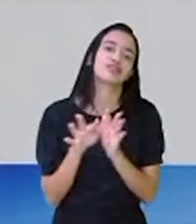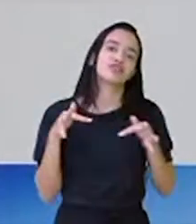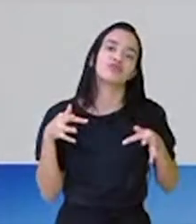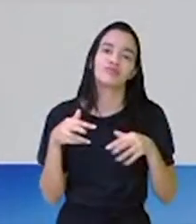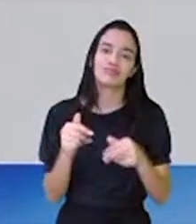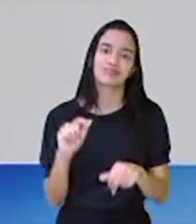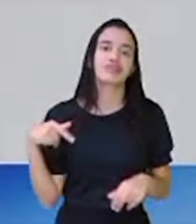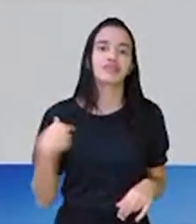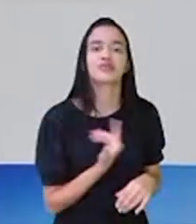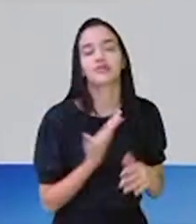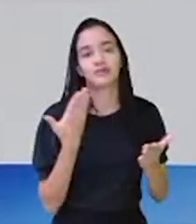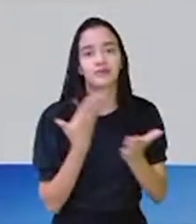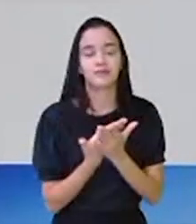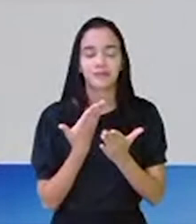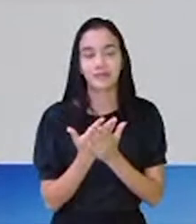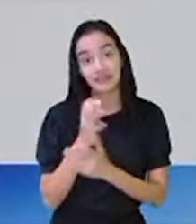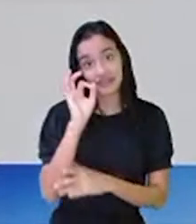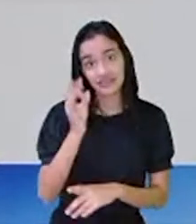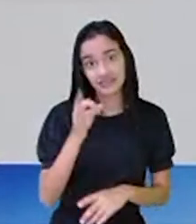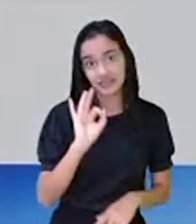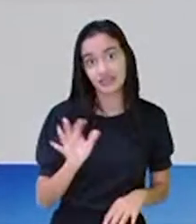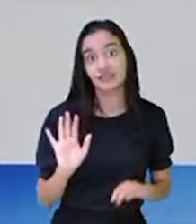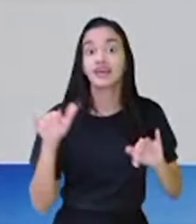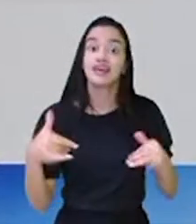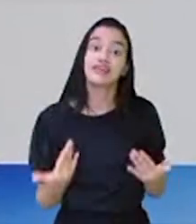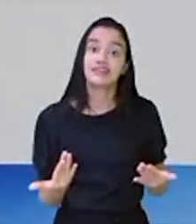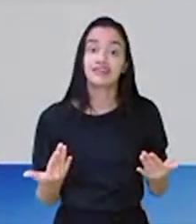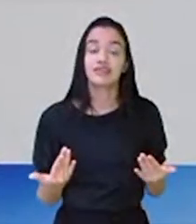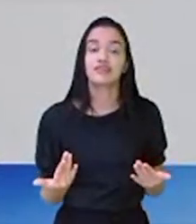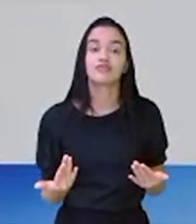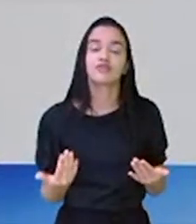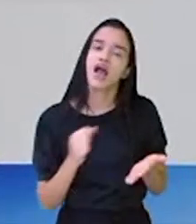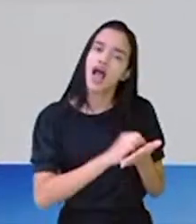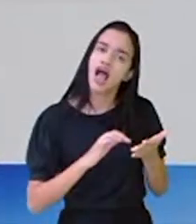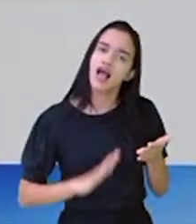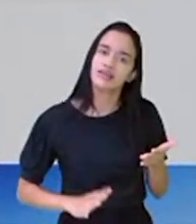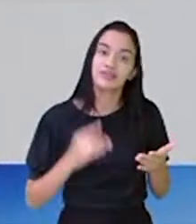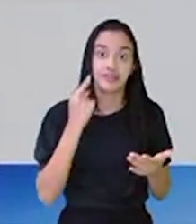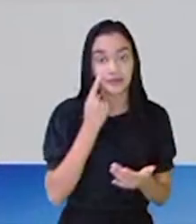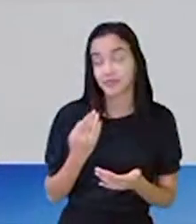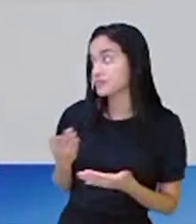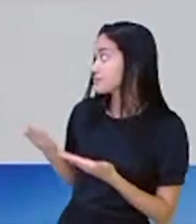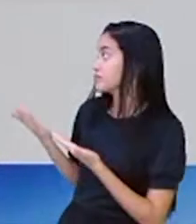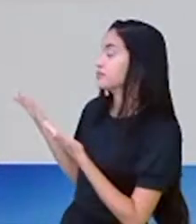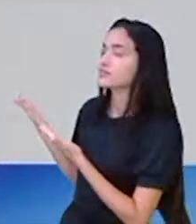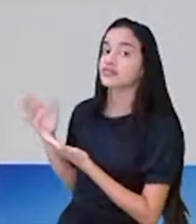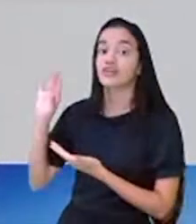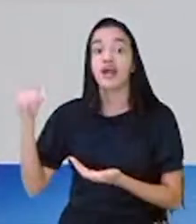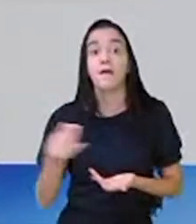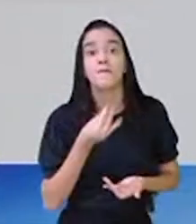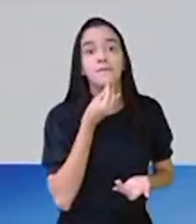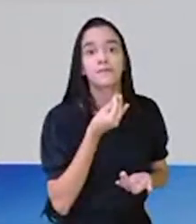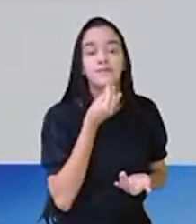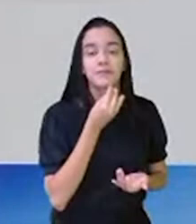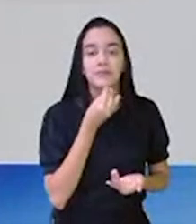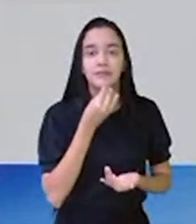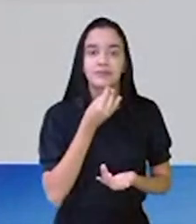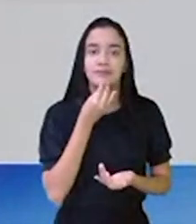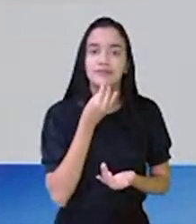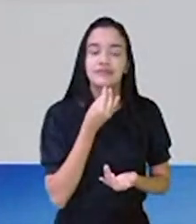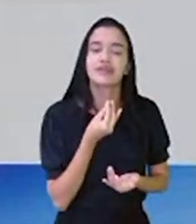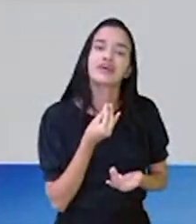final de nossa aula, tá certo? Então, a atividade está aí. Aproveita já para